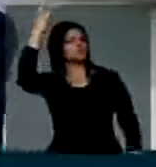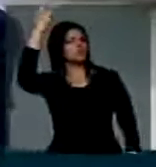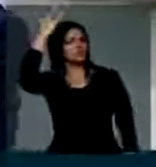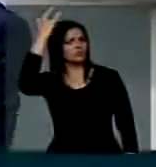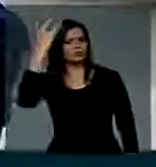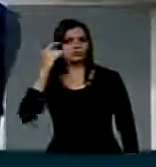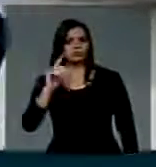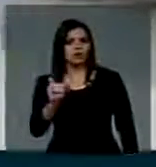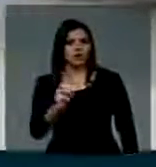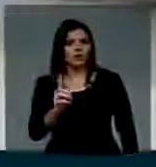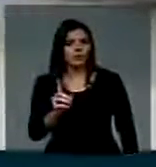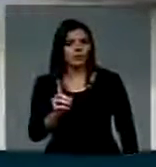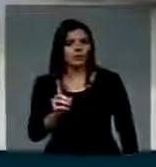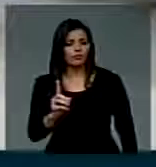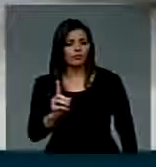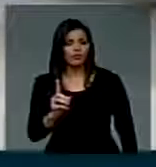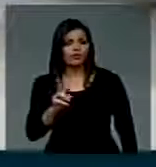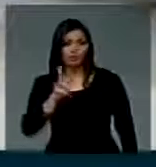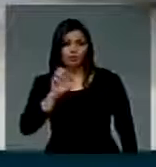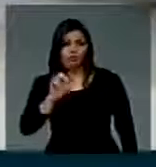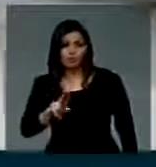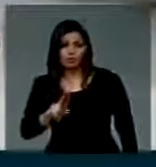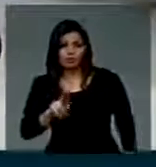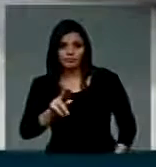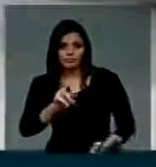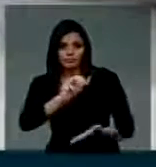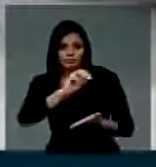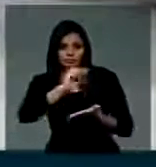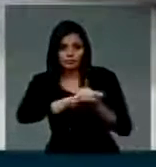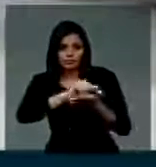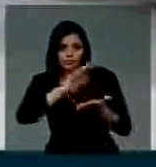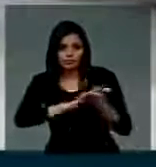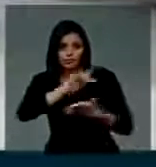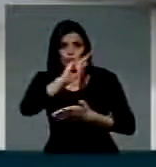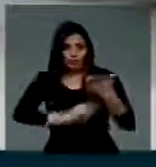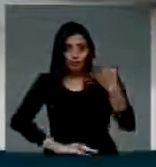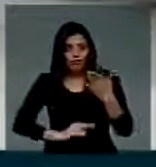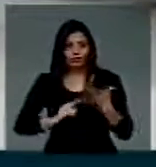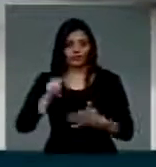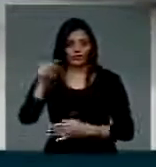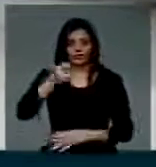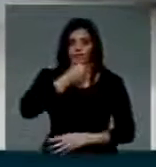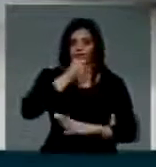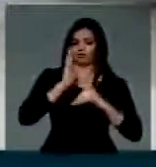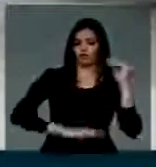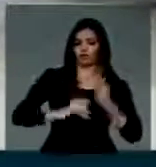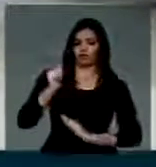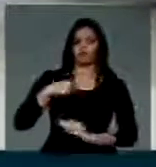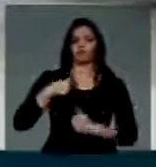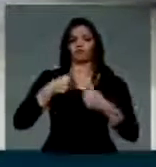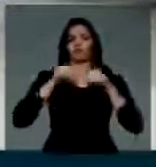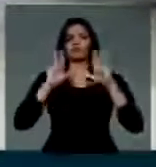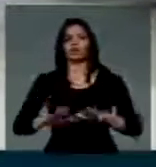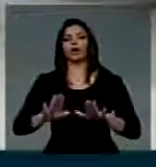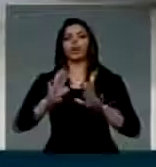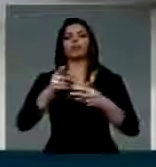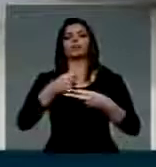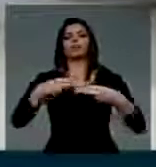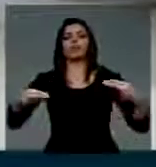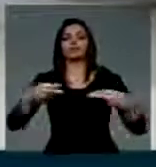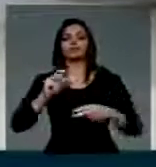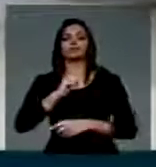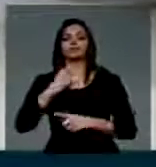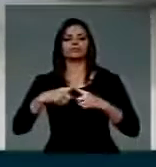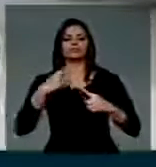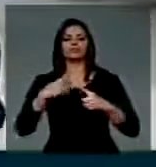tenho. Não, eu vou dar uma procuração para aquela jornalista, para ela ficar com os bens que não